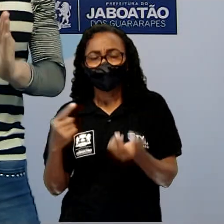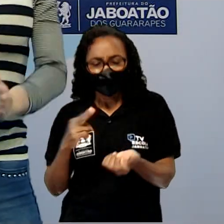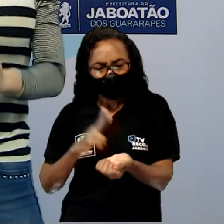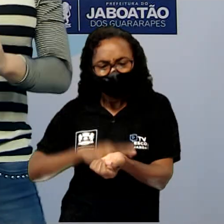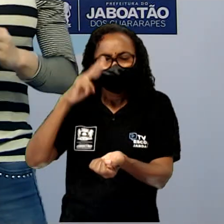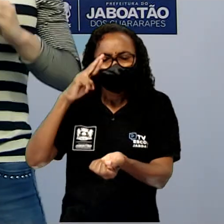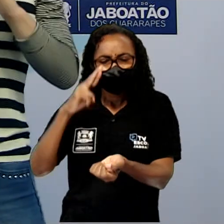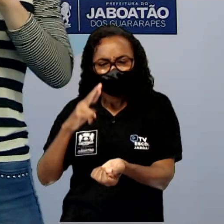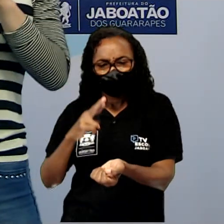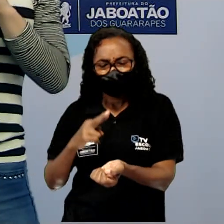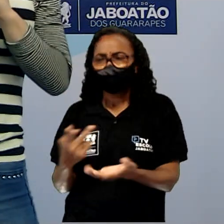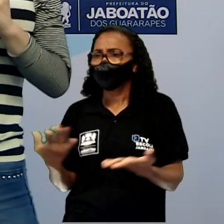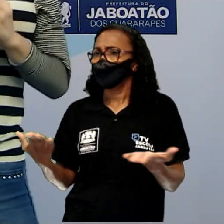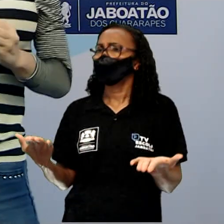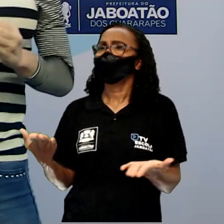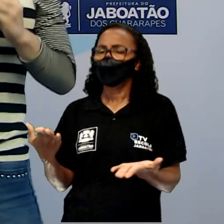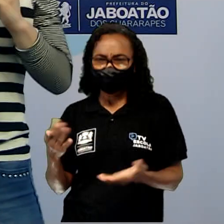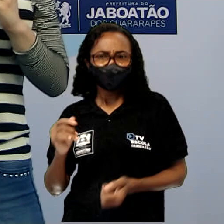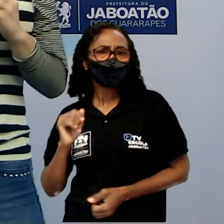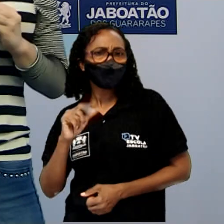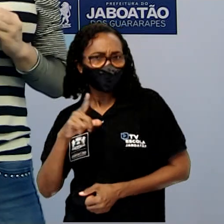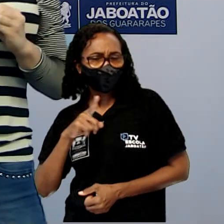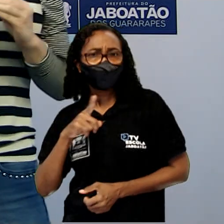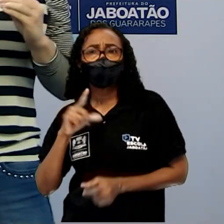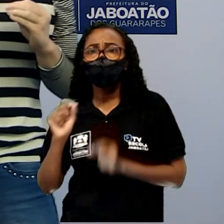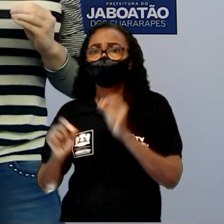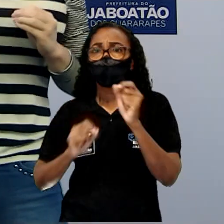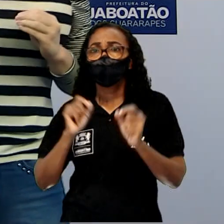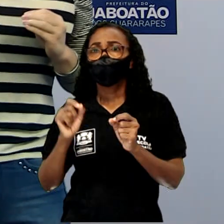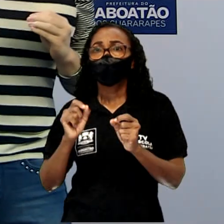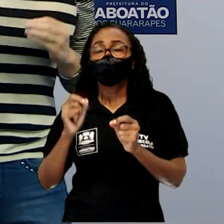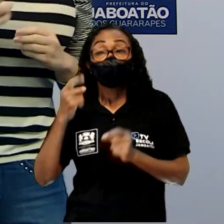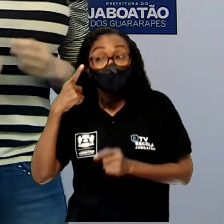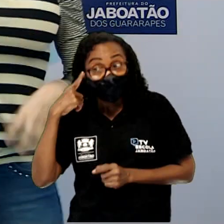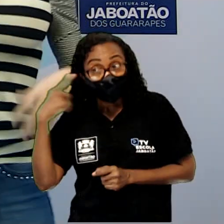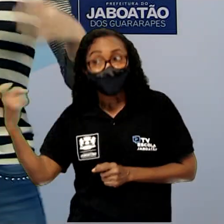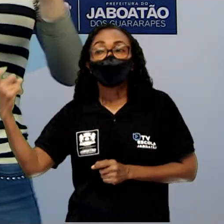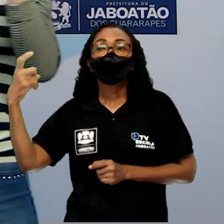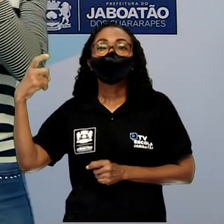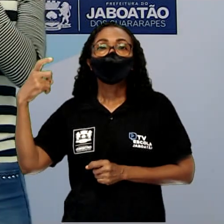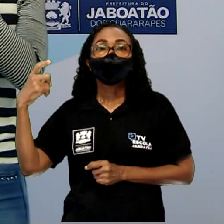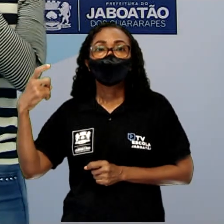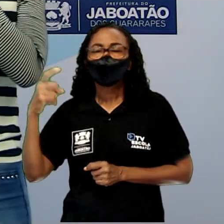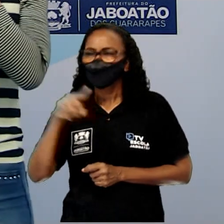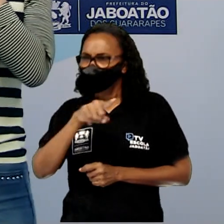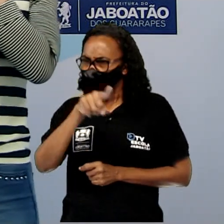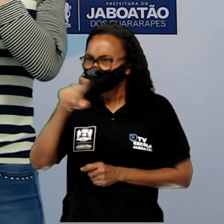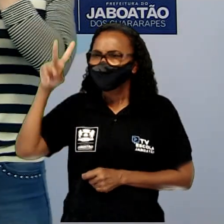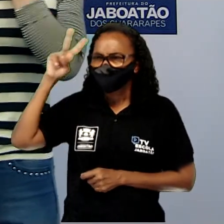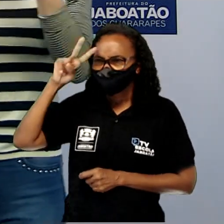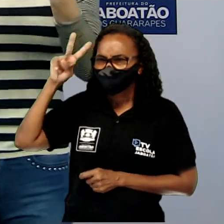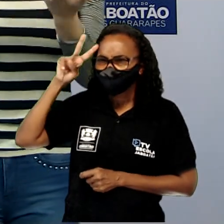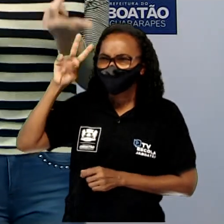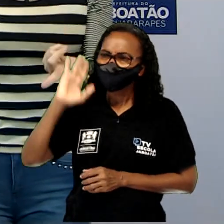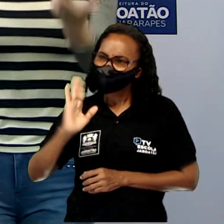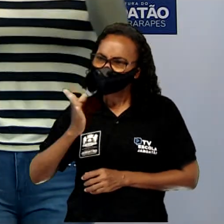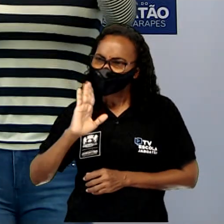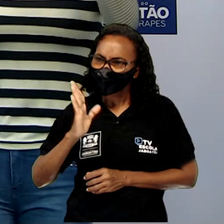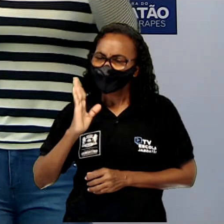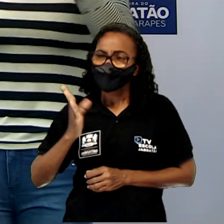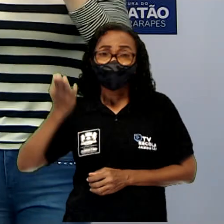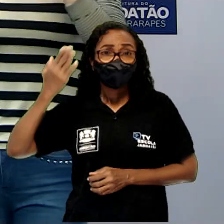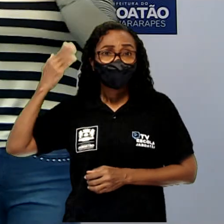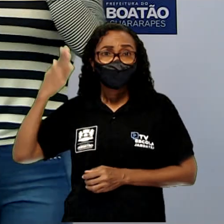forma calculada, ele ainda sim vai ter uma sonoridade. Vocês estão lembrados que a gente mencionou que o poema,